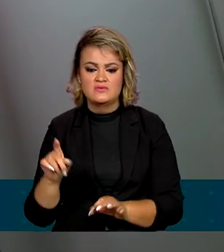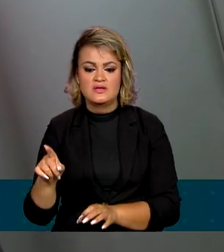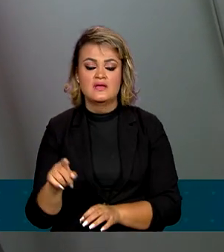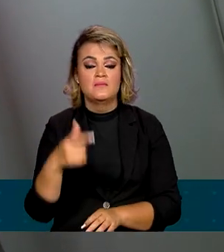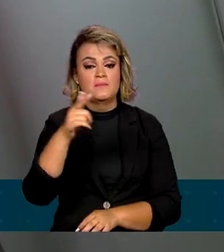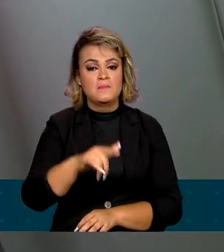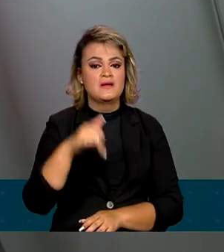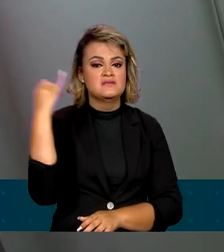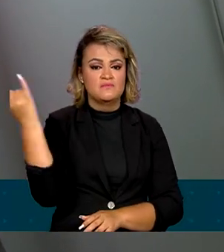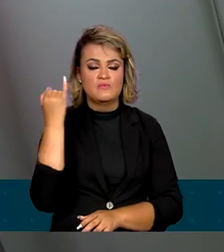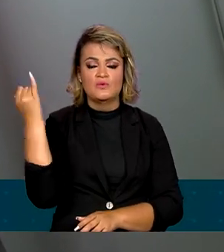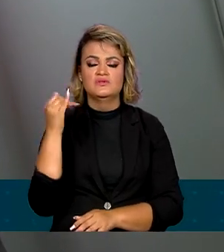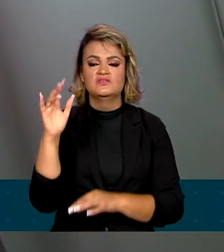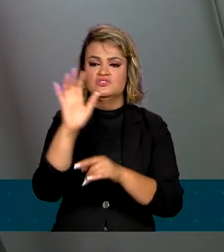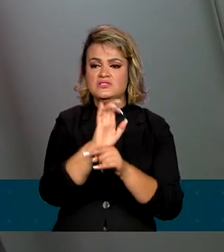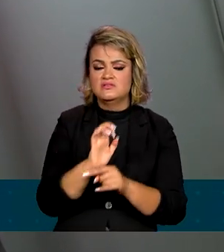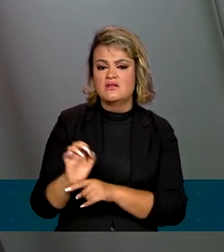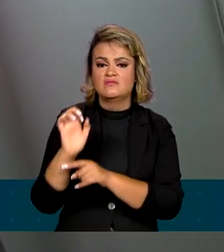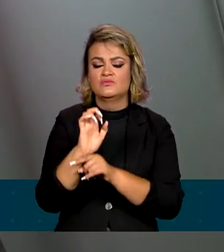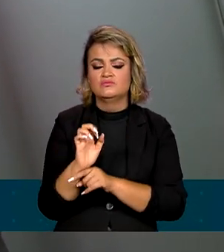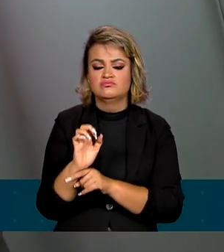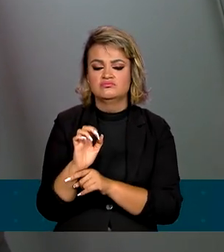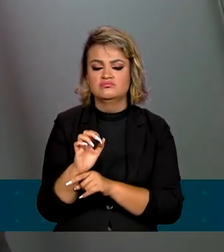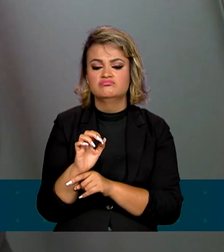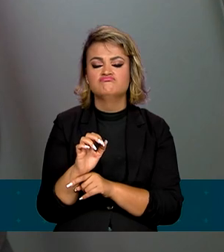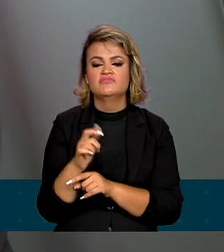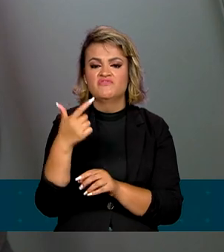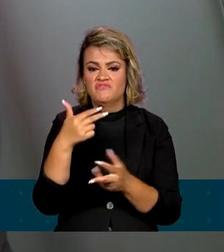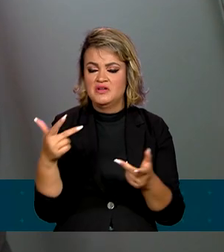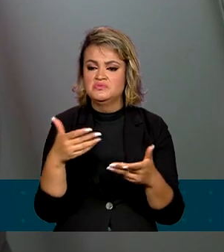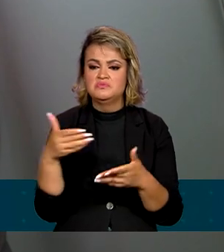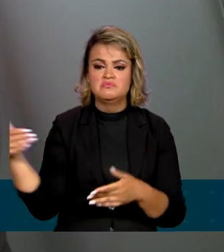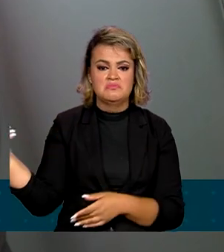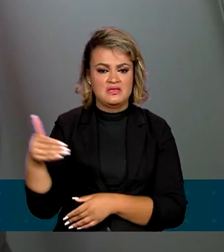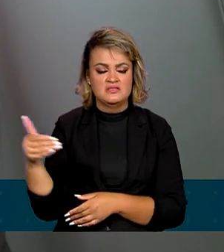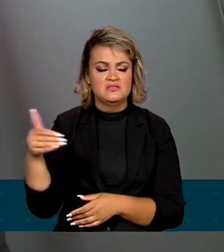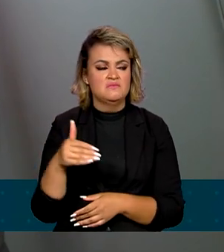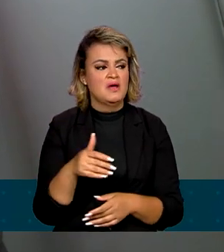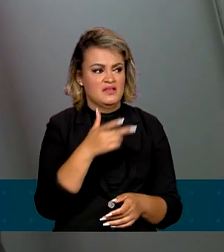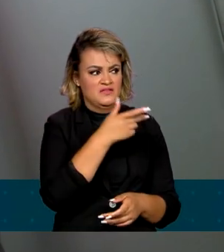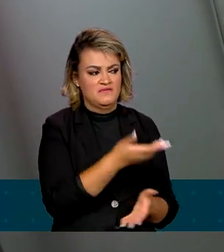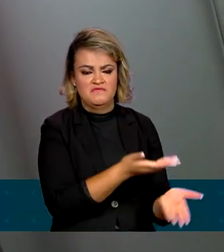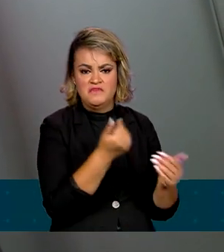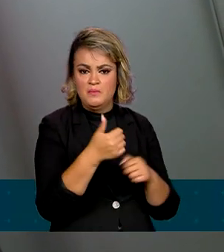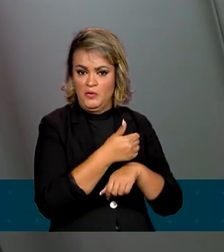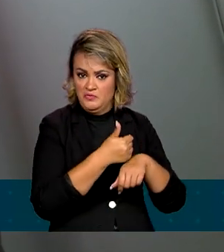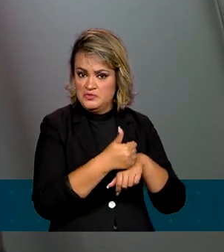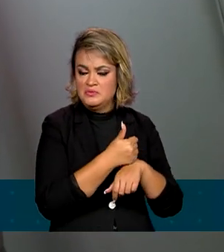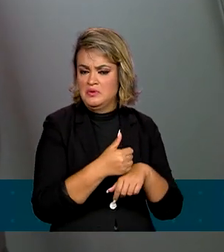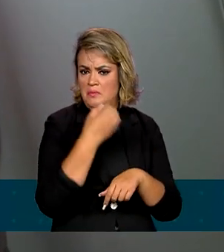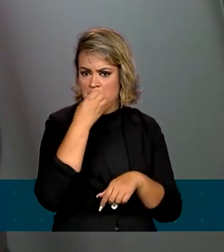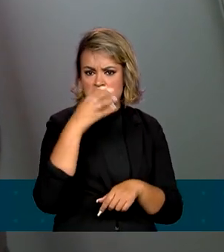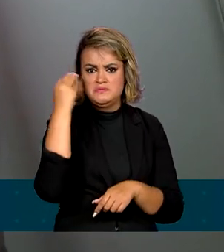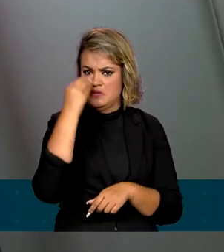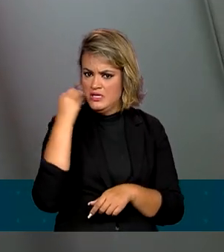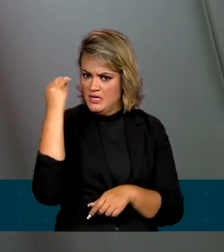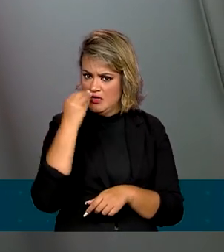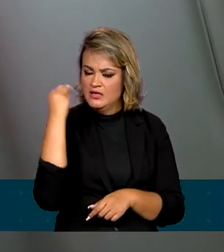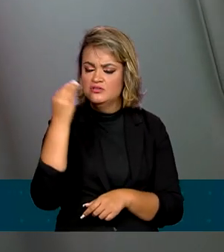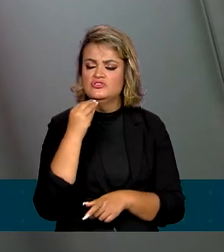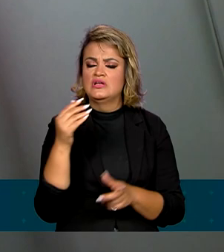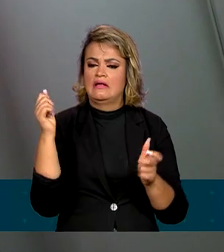participação dos estados e da federação, que estão disponibilizando profissionais altamente capacitados, altamente